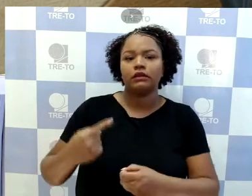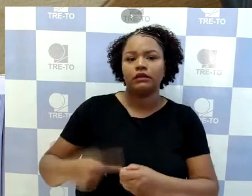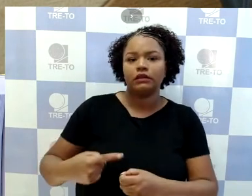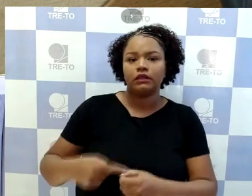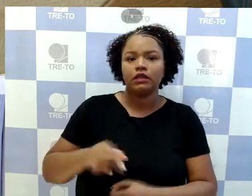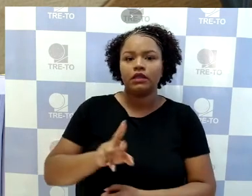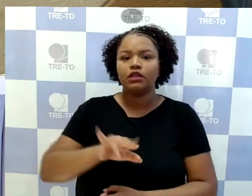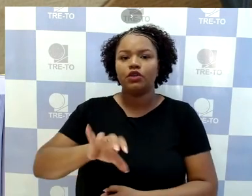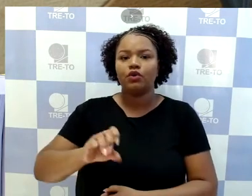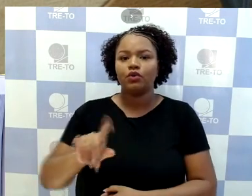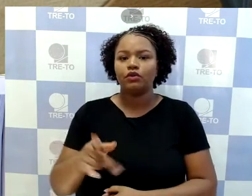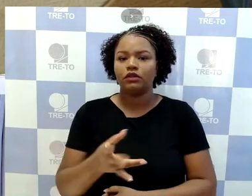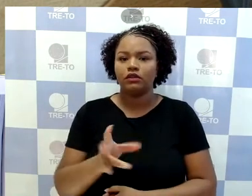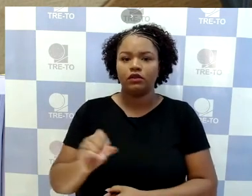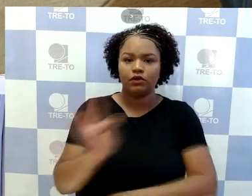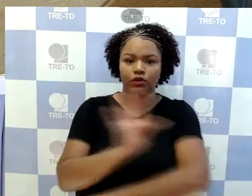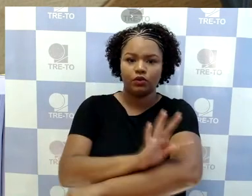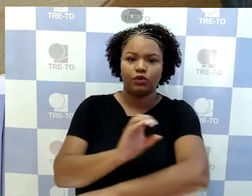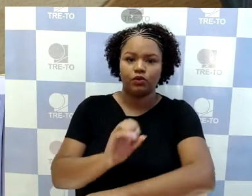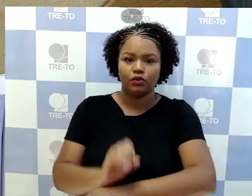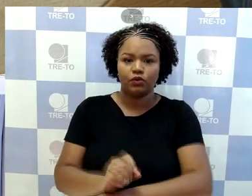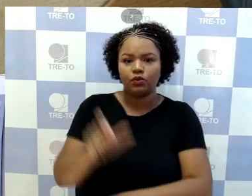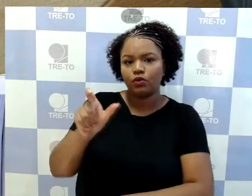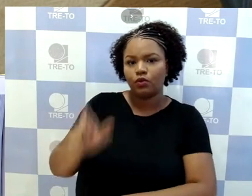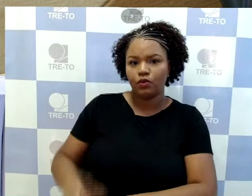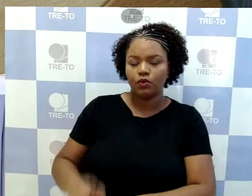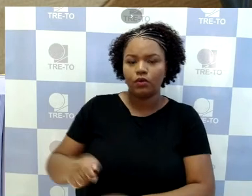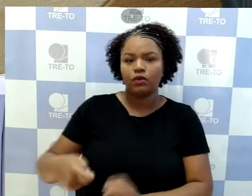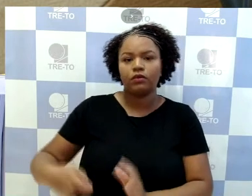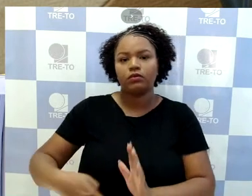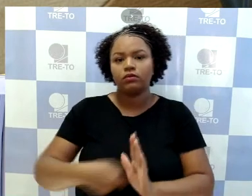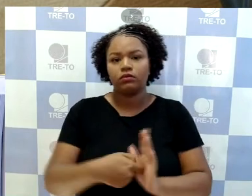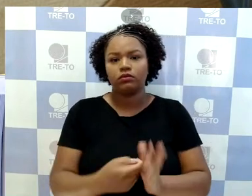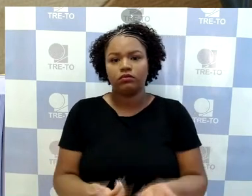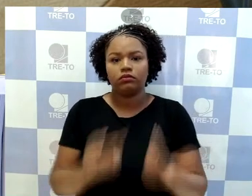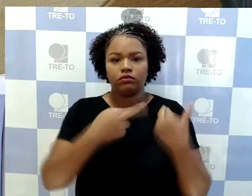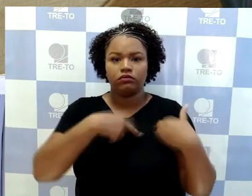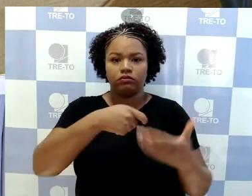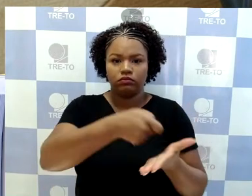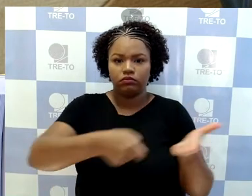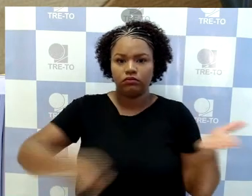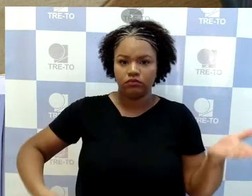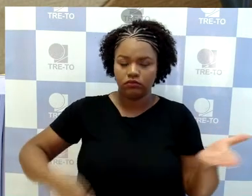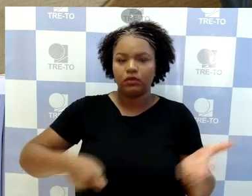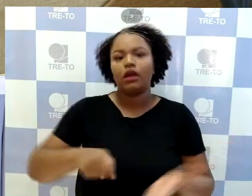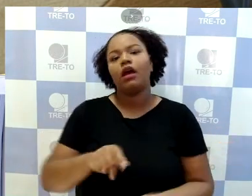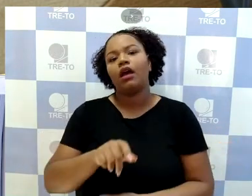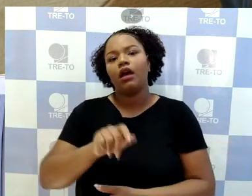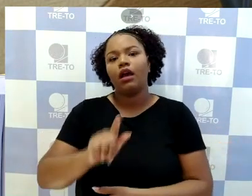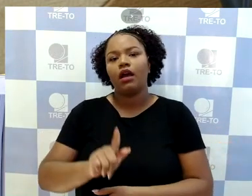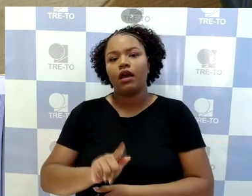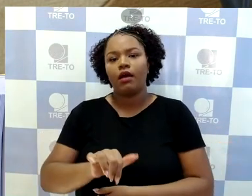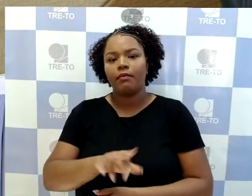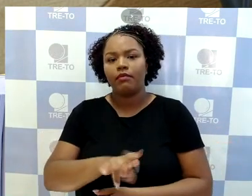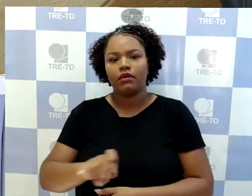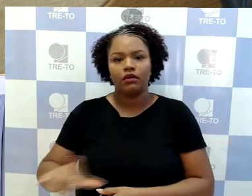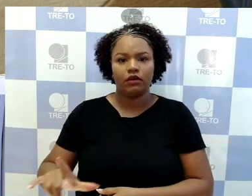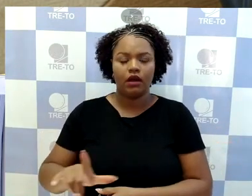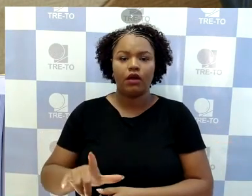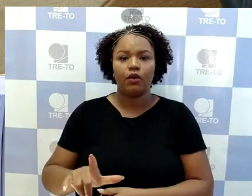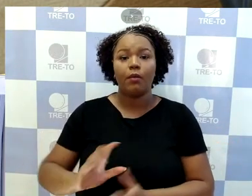na relatoria do juiz doutor Gabriel Bruno Teixeira. Recorrente Partido Progressista, PP, Comissão Provisória